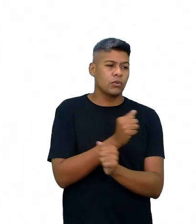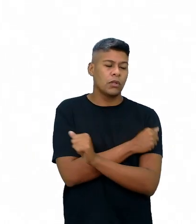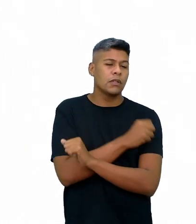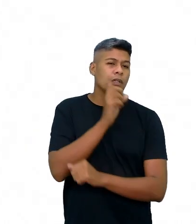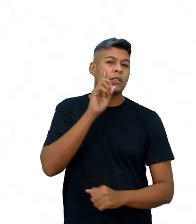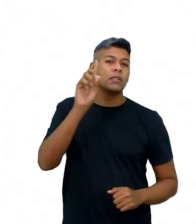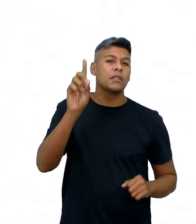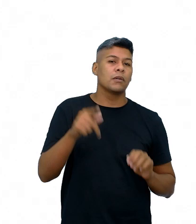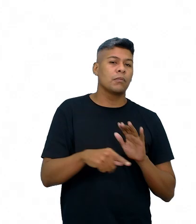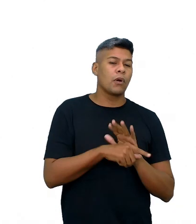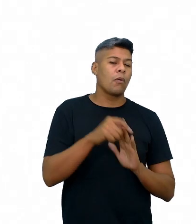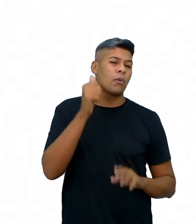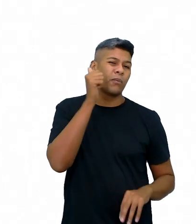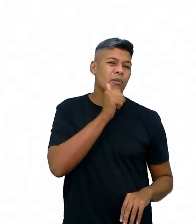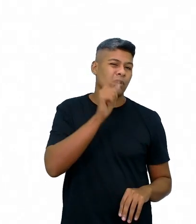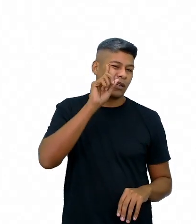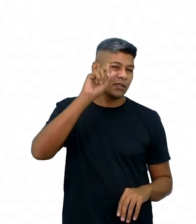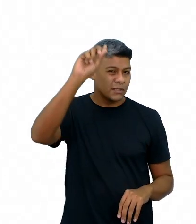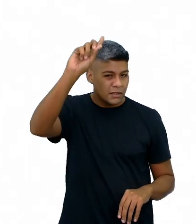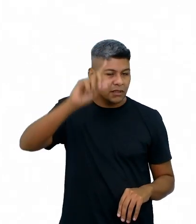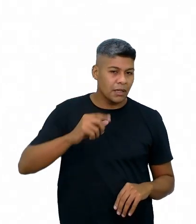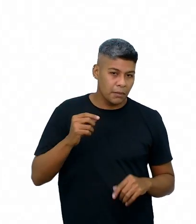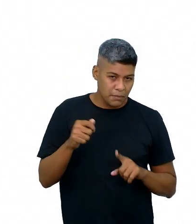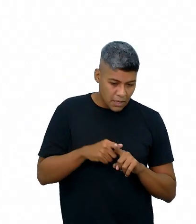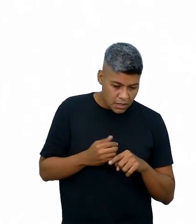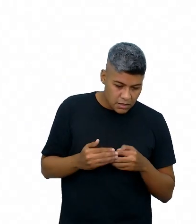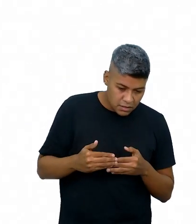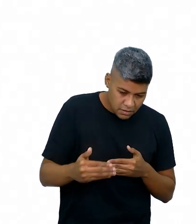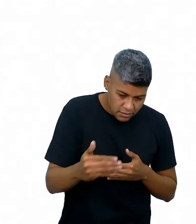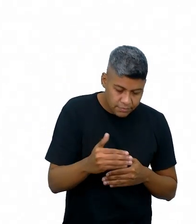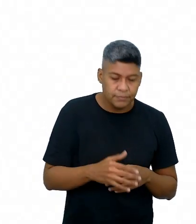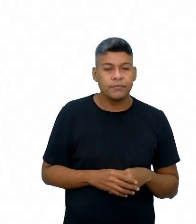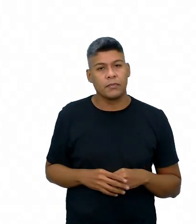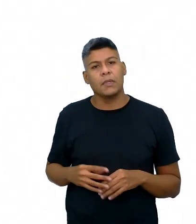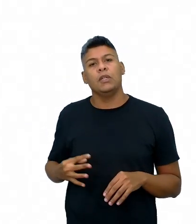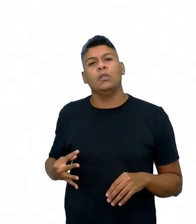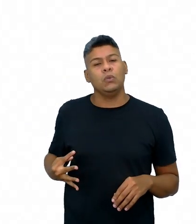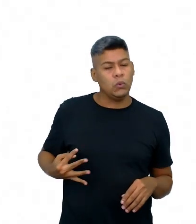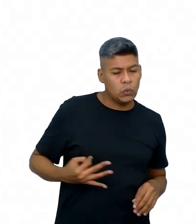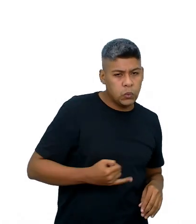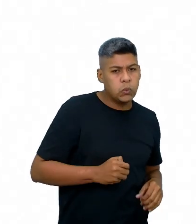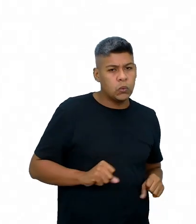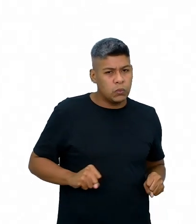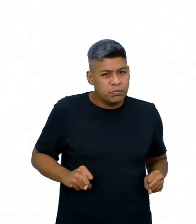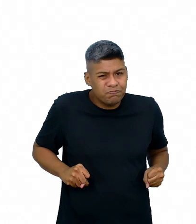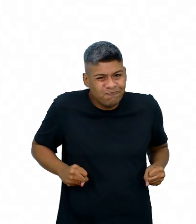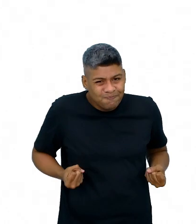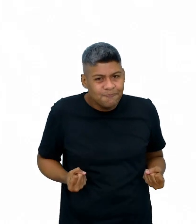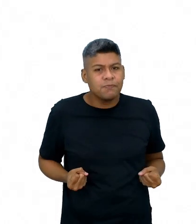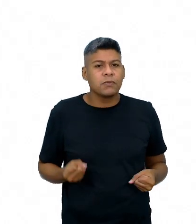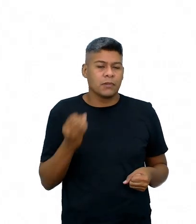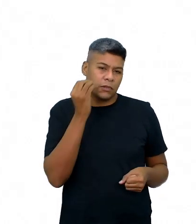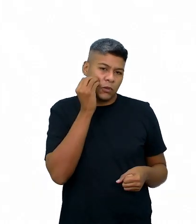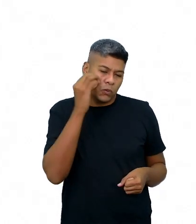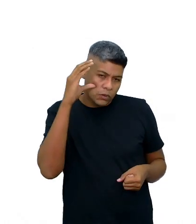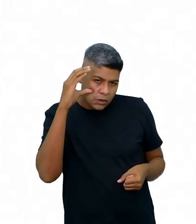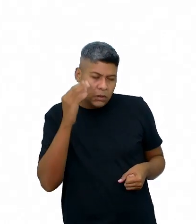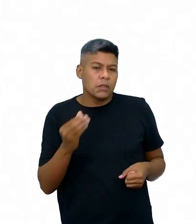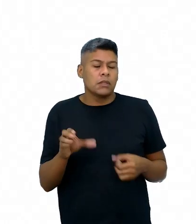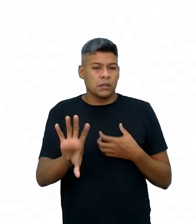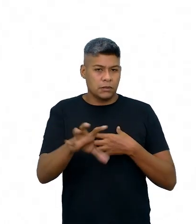Dia da Mulher, ainda neste mês, né? Então, tudo isso alicerce esse exercício de autoconhecimento,